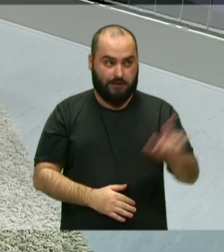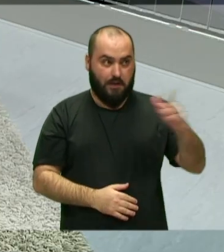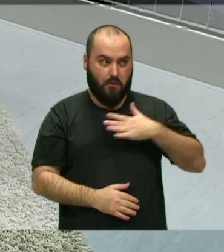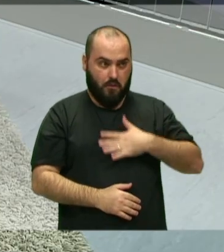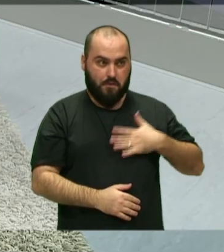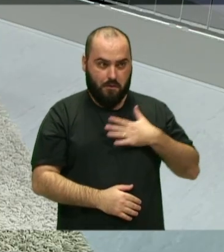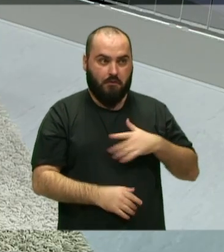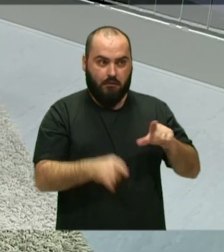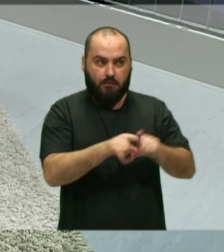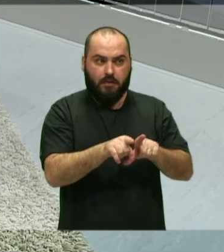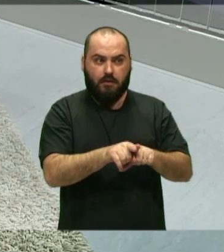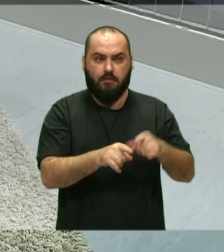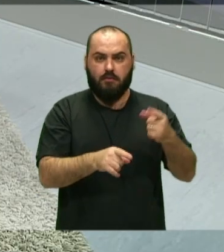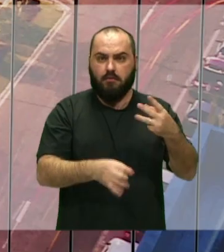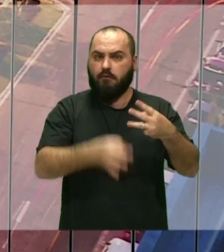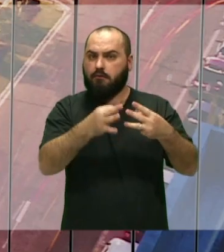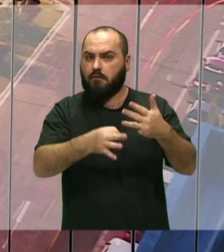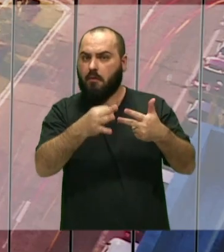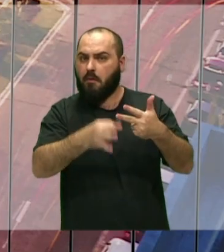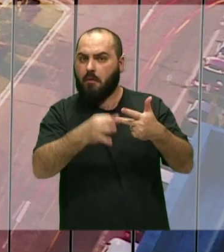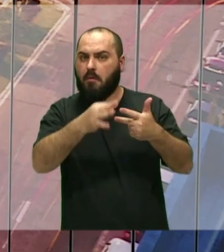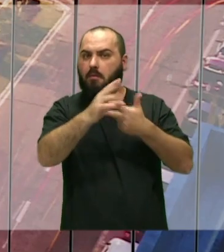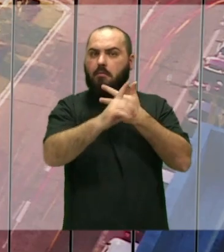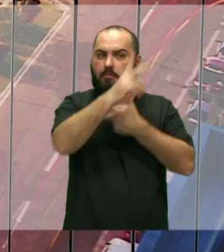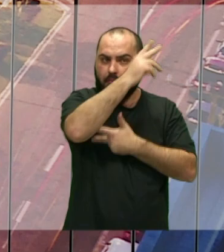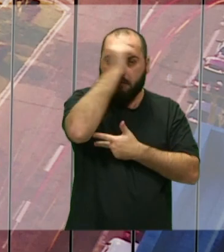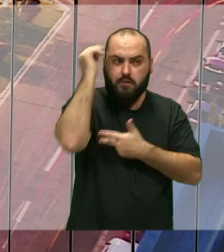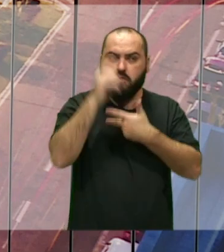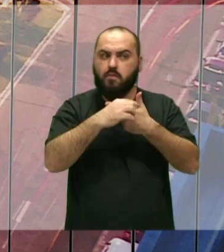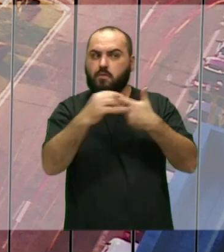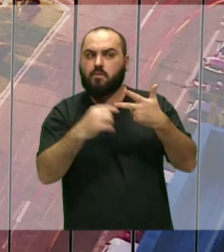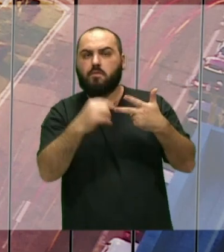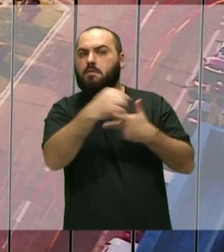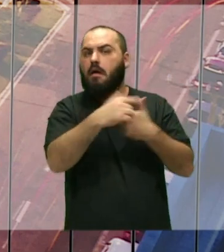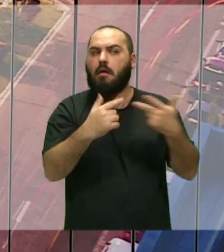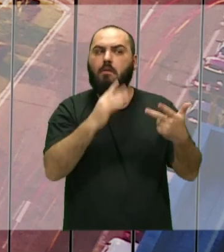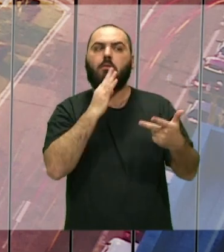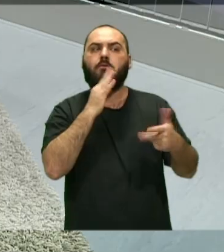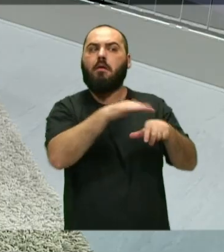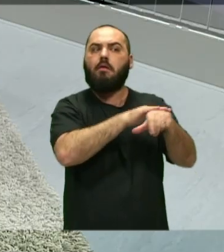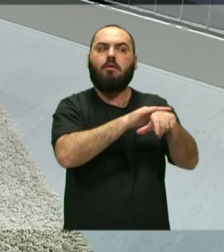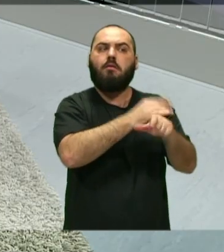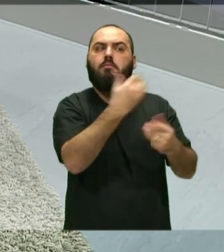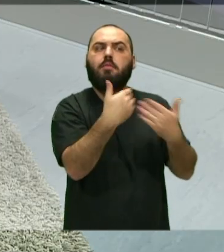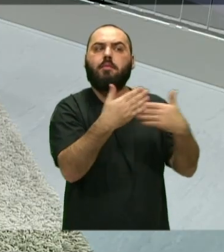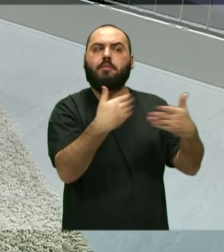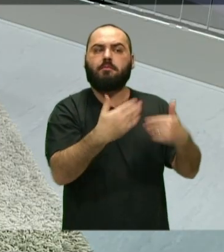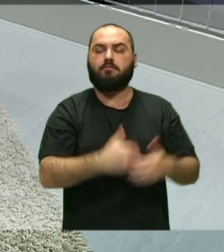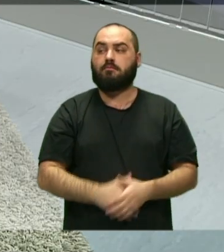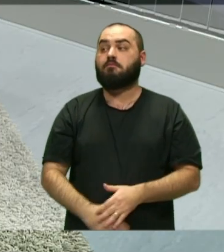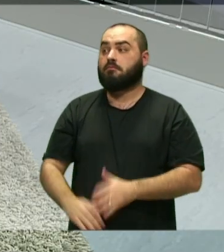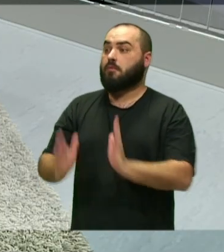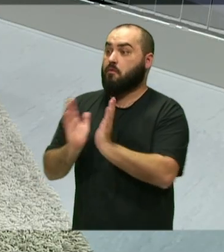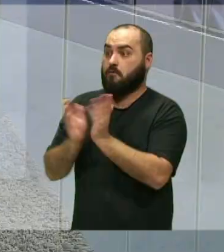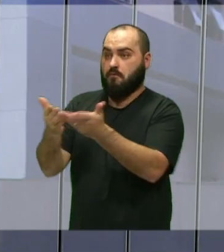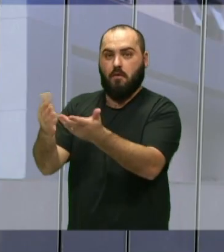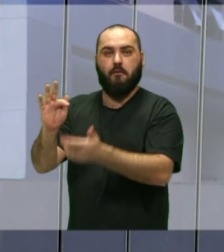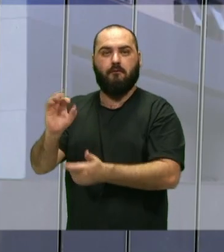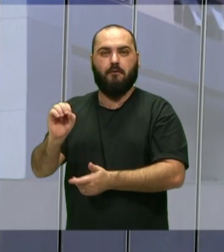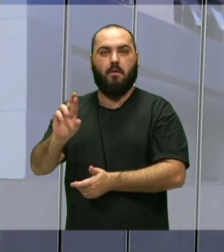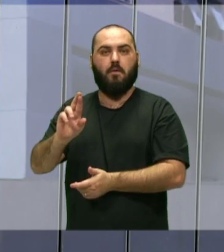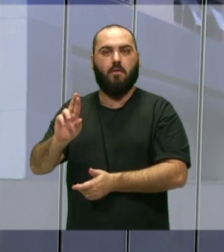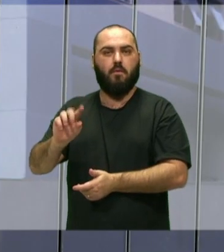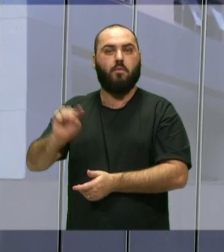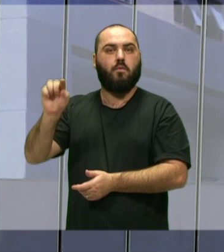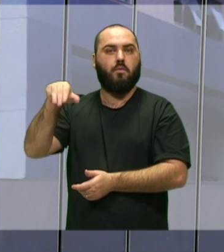também, chamou atenção alguma coisa ali do fórum, lá da prefeitura, assim, na conversa, assim, com o pessoal que estava... Do fórum, eu gostei muito